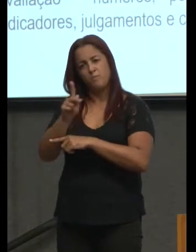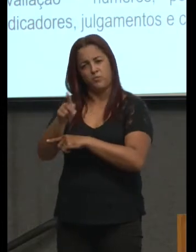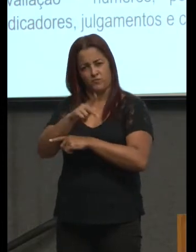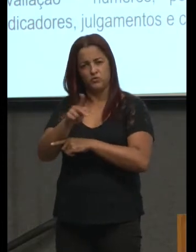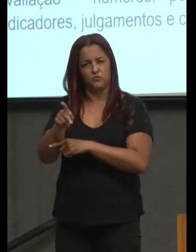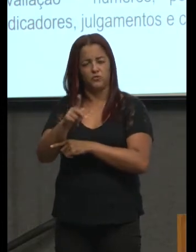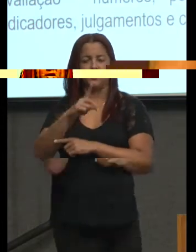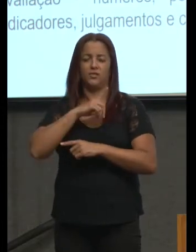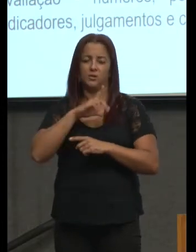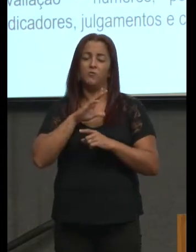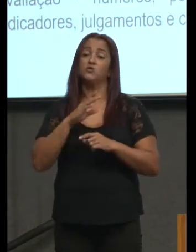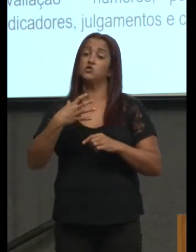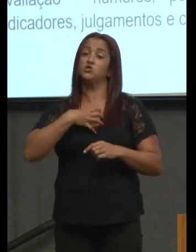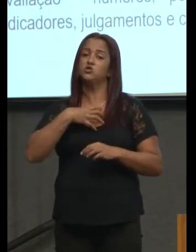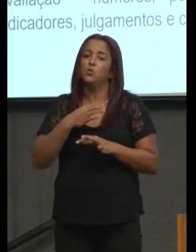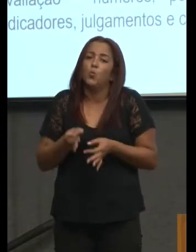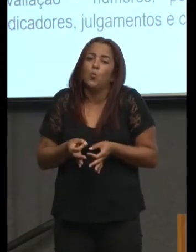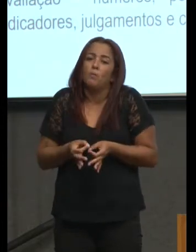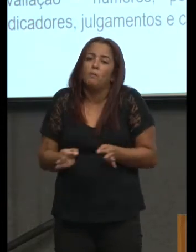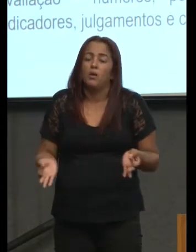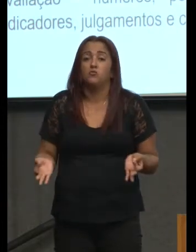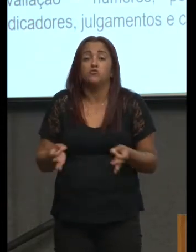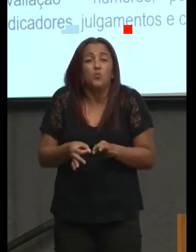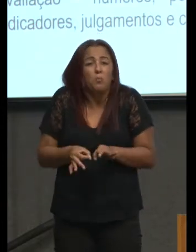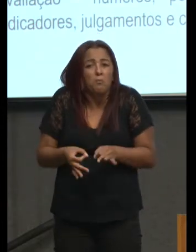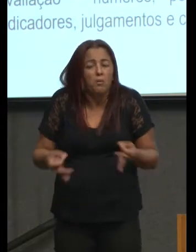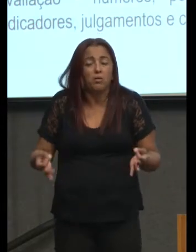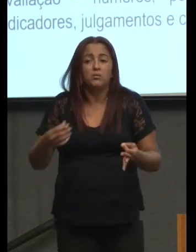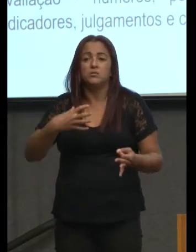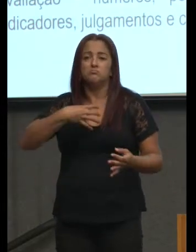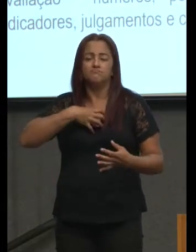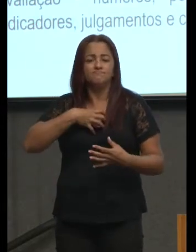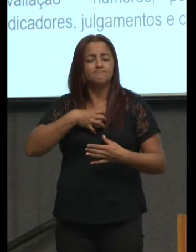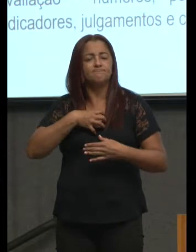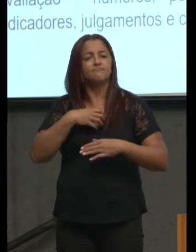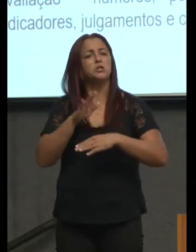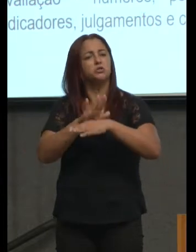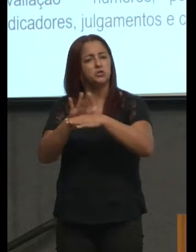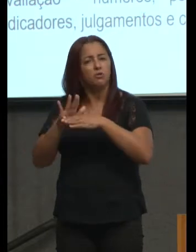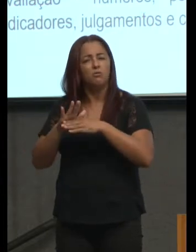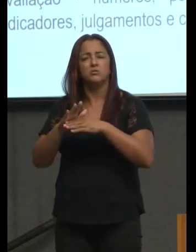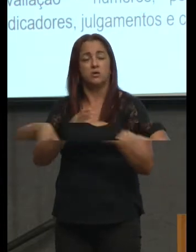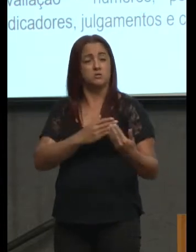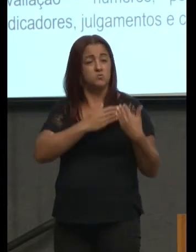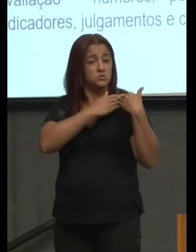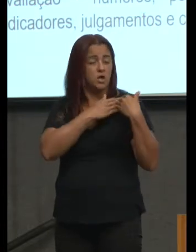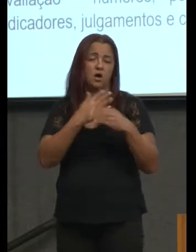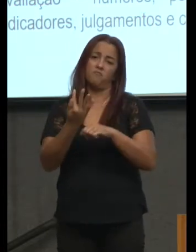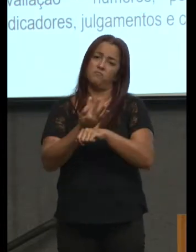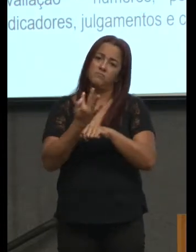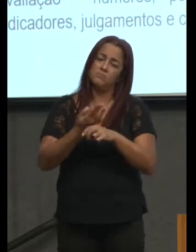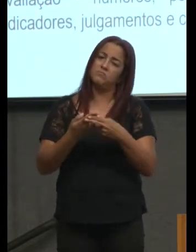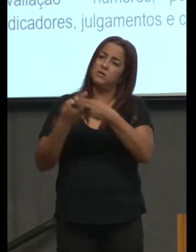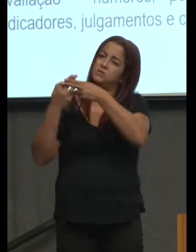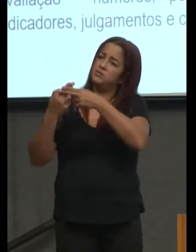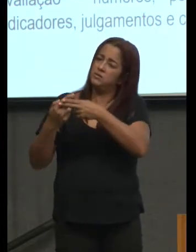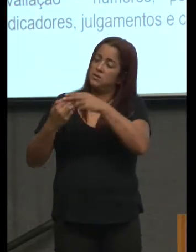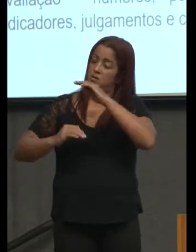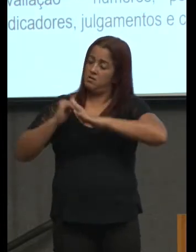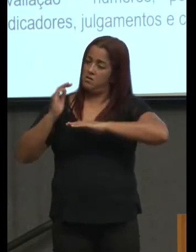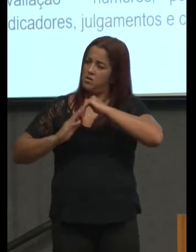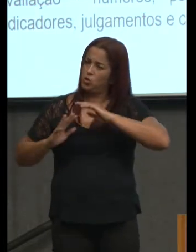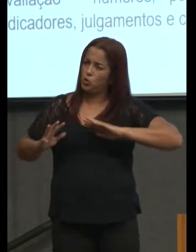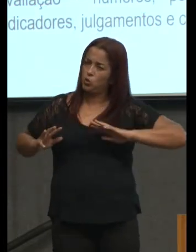humilde de forma generosa de forma responsável de forma tolerante de forma autônoma estou repetindo